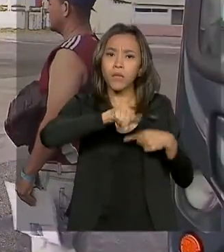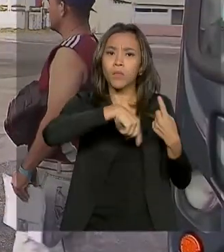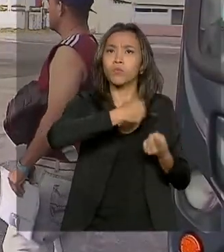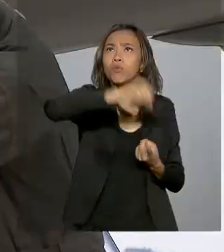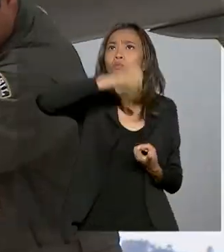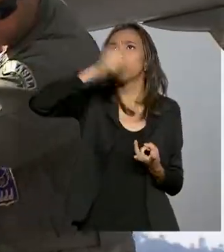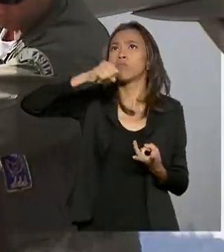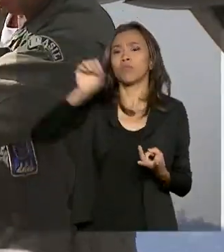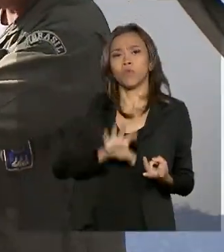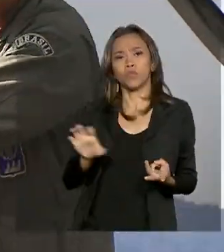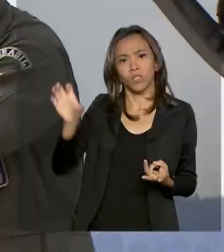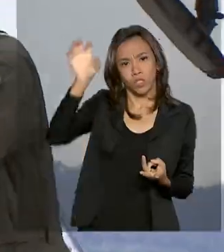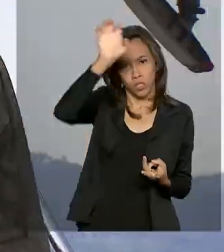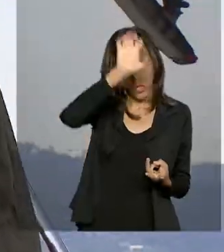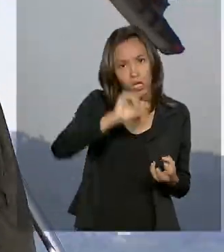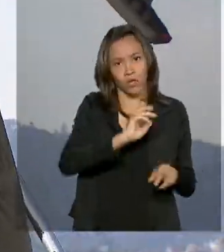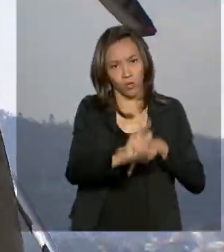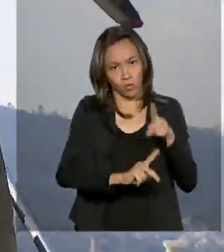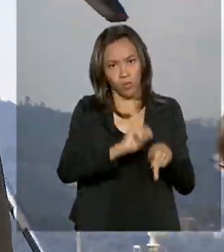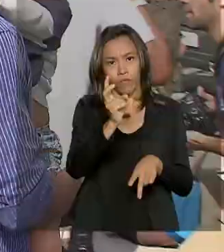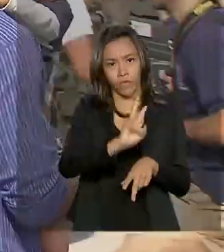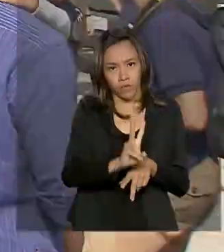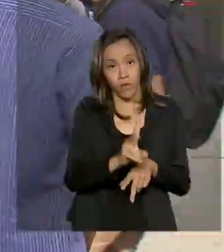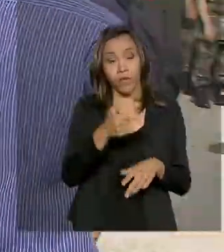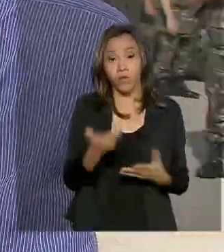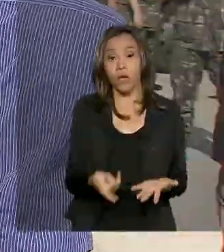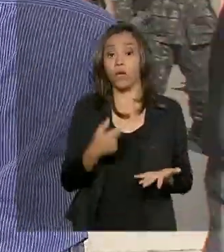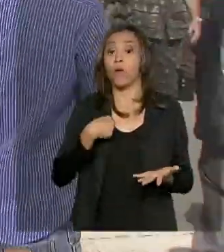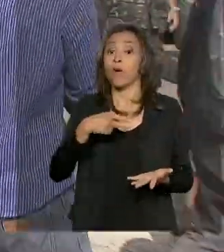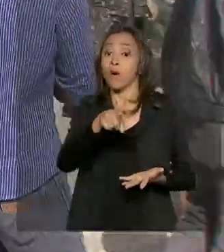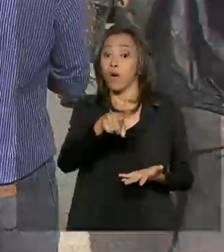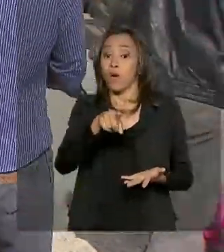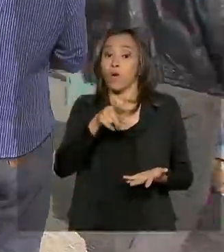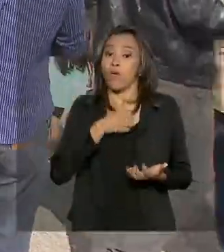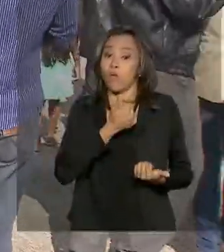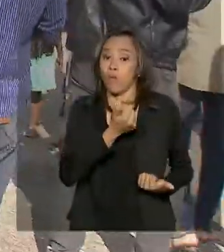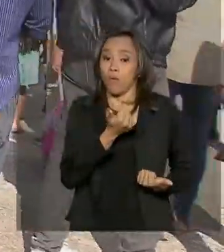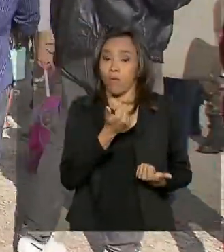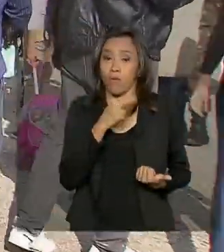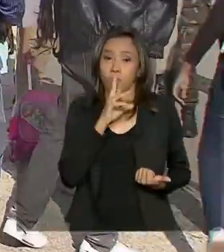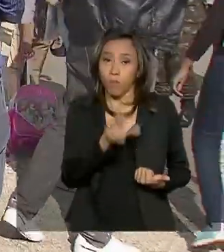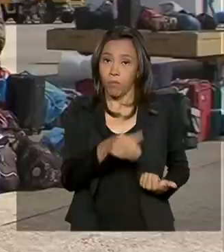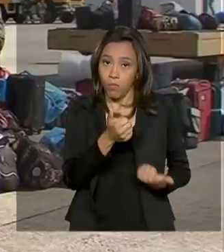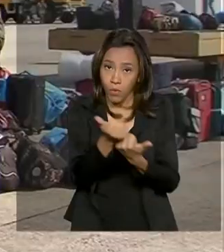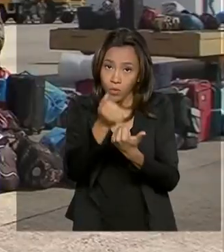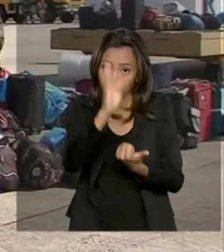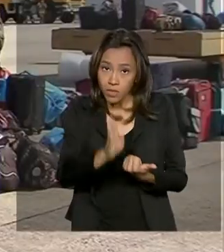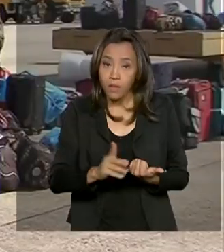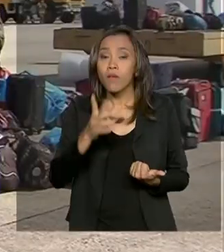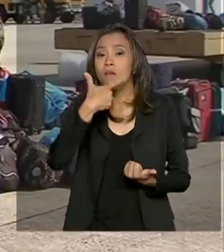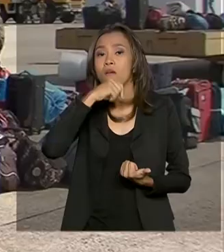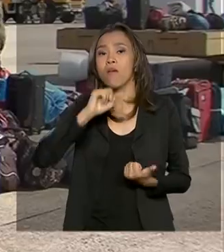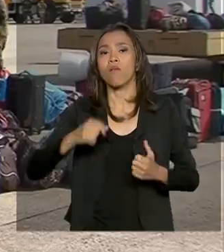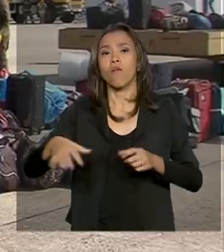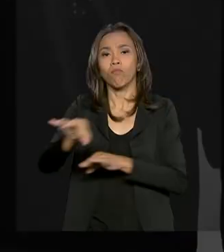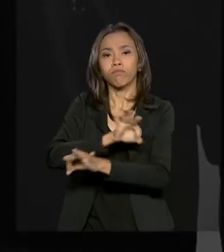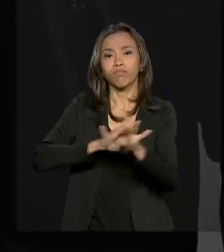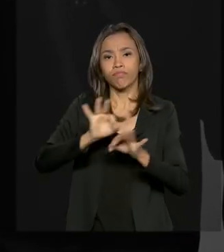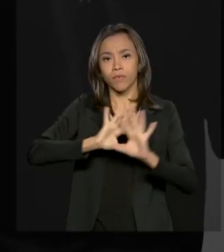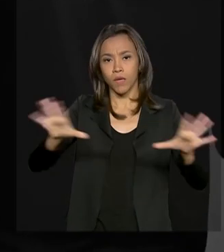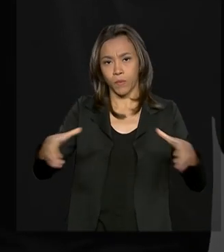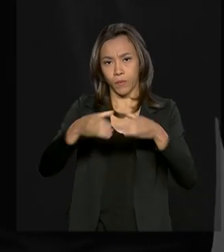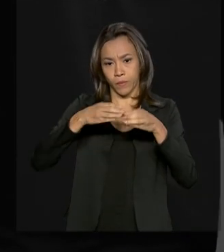cidades. A resposta operacional brasileira para o fluxo populacional é organizada pelas Forças Armadas.